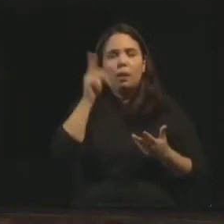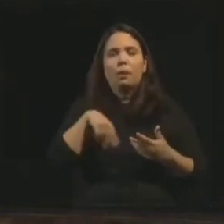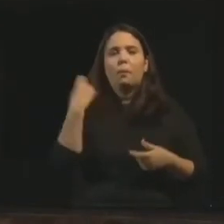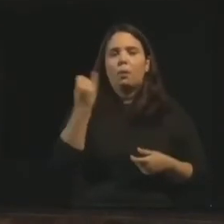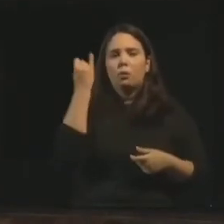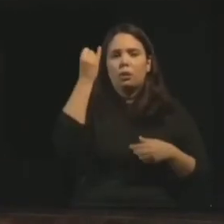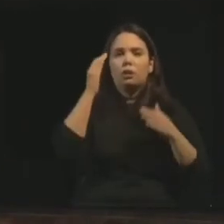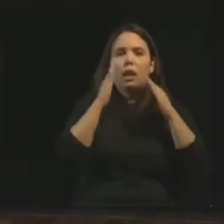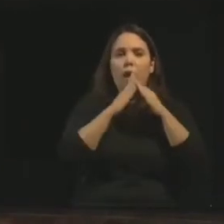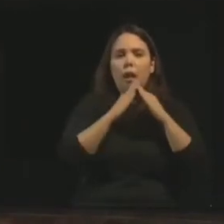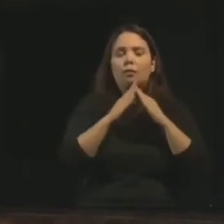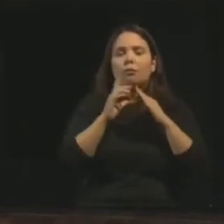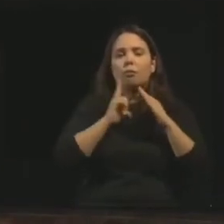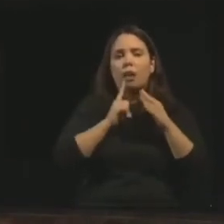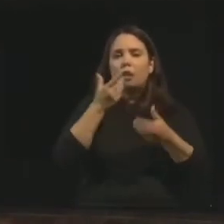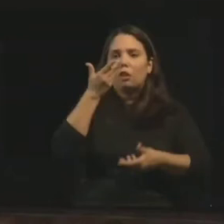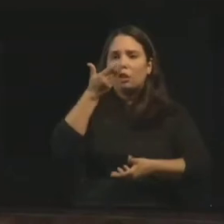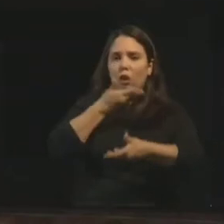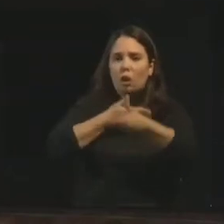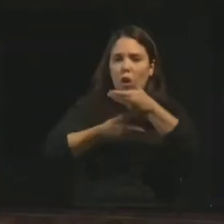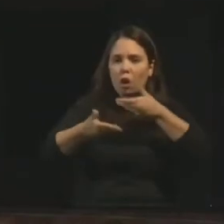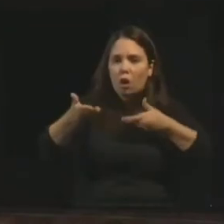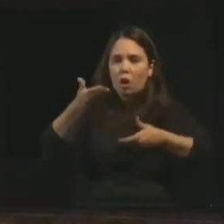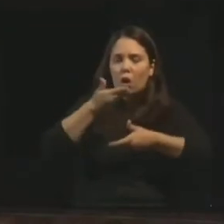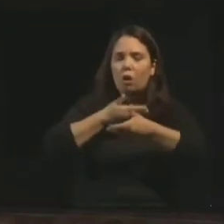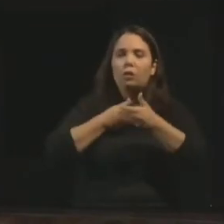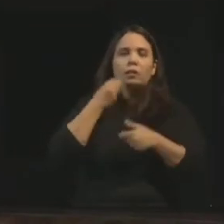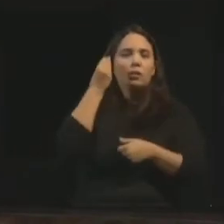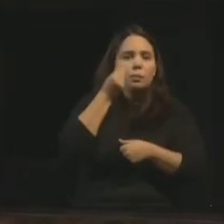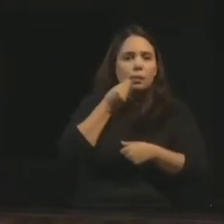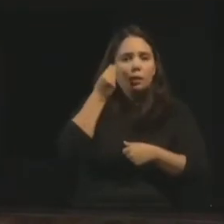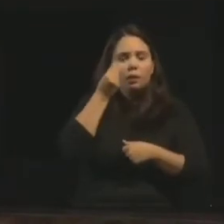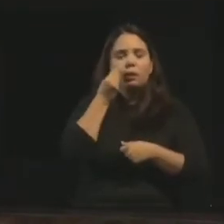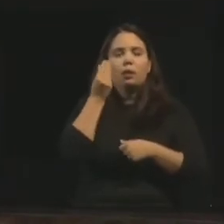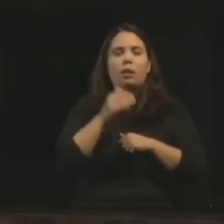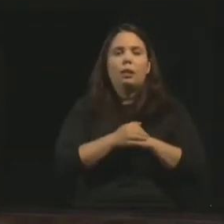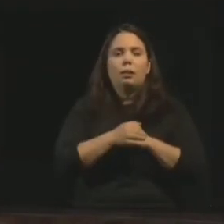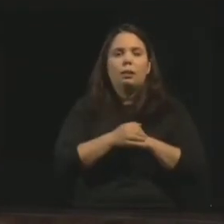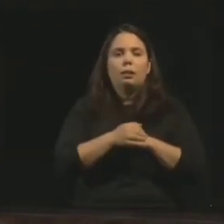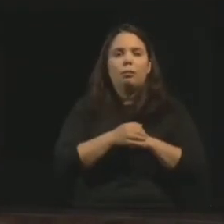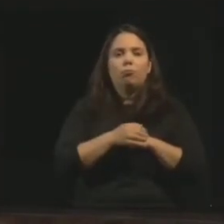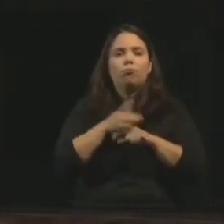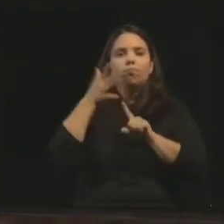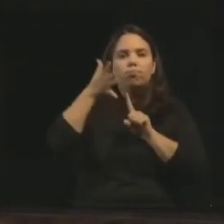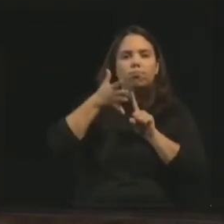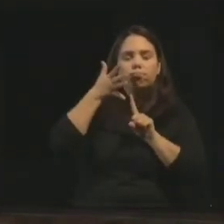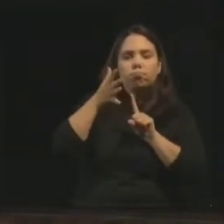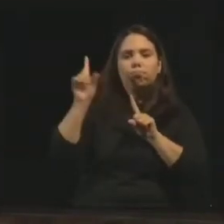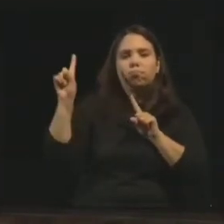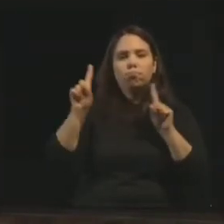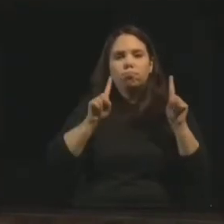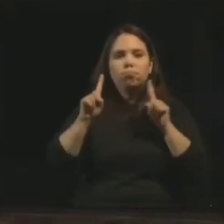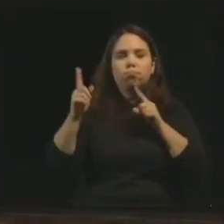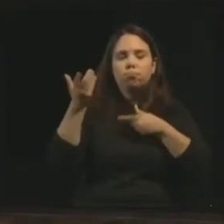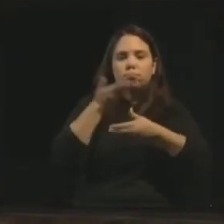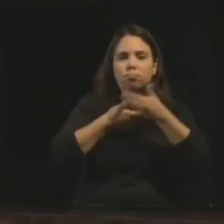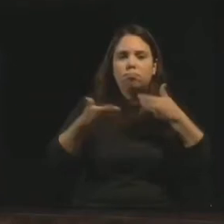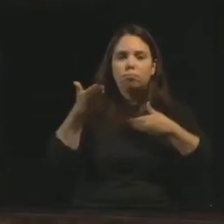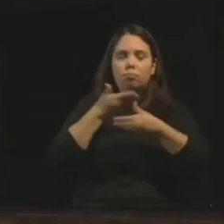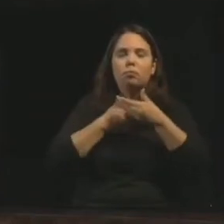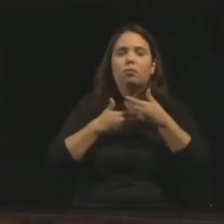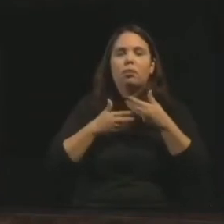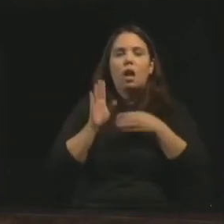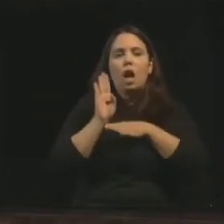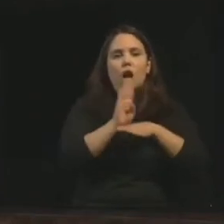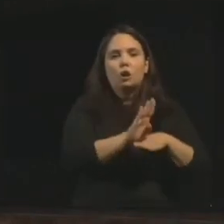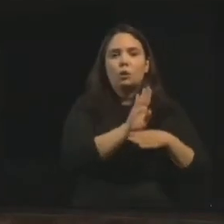casas tenham essa troca de experiência, troca de expositores, de trabalhadores para colaborar uns com os